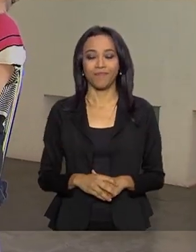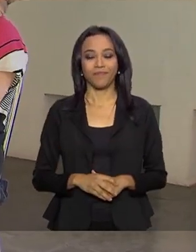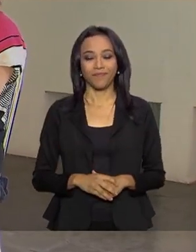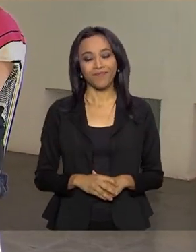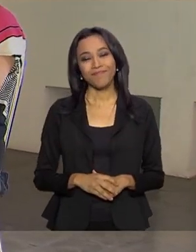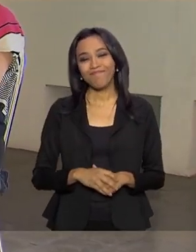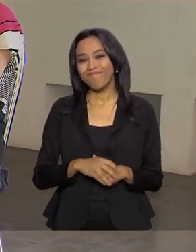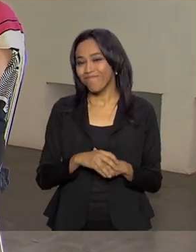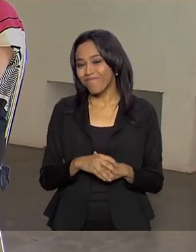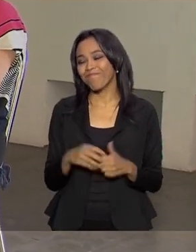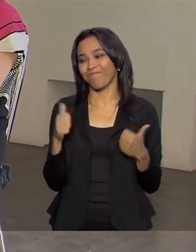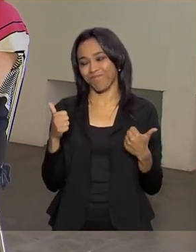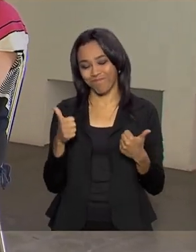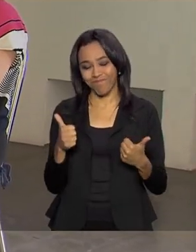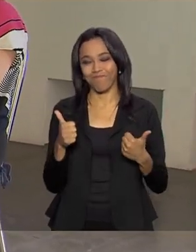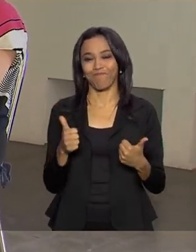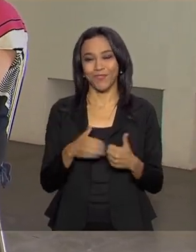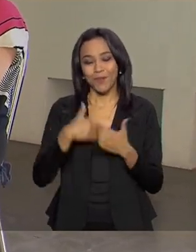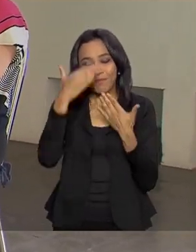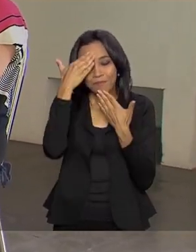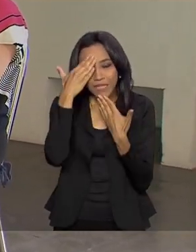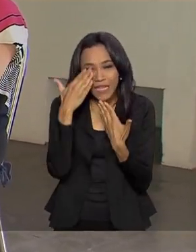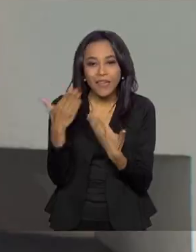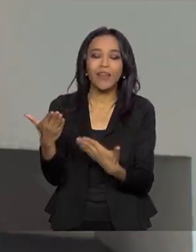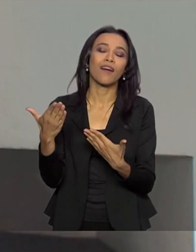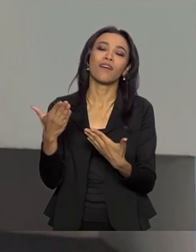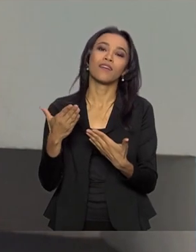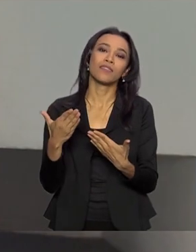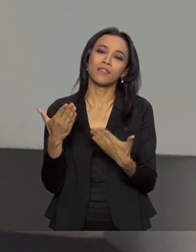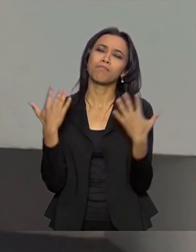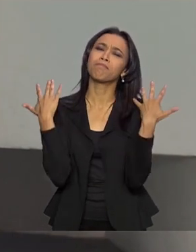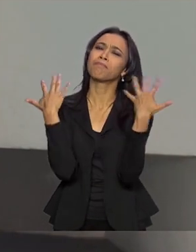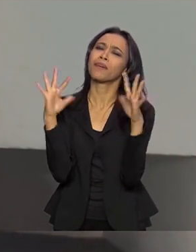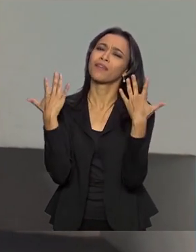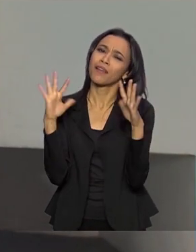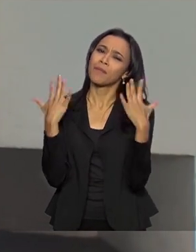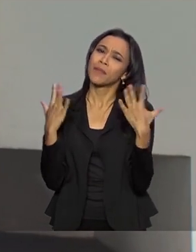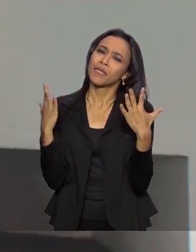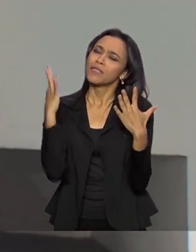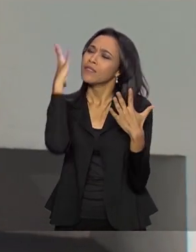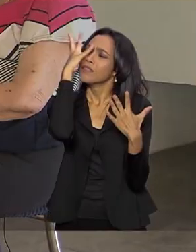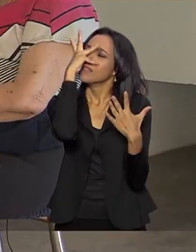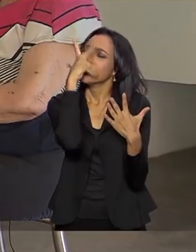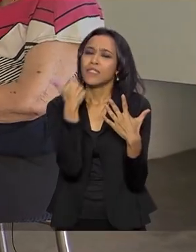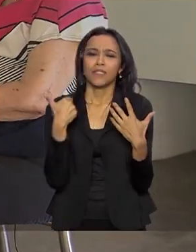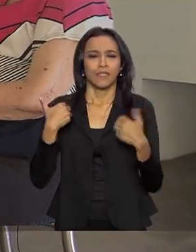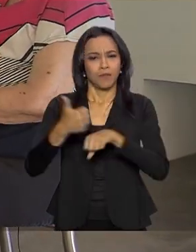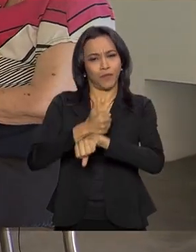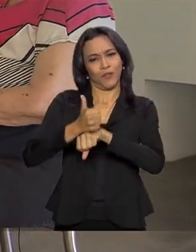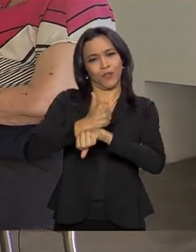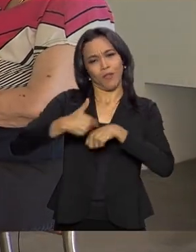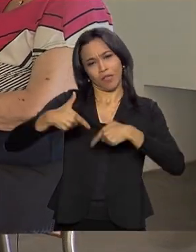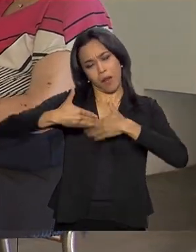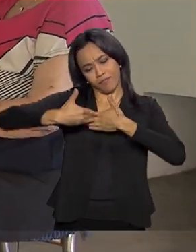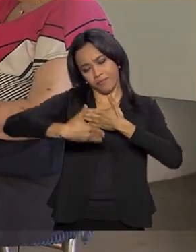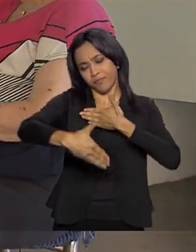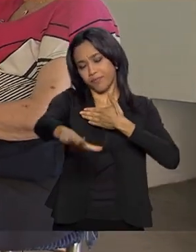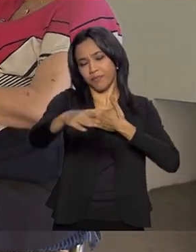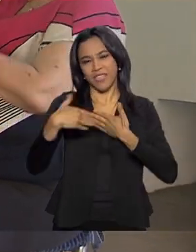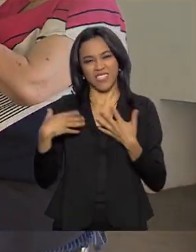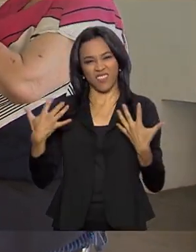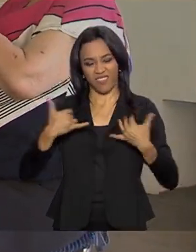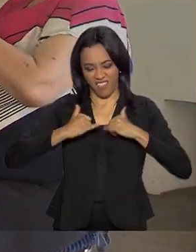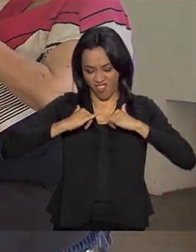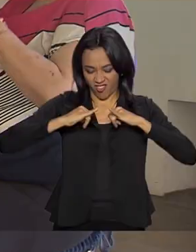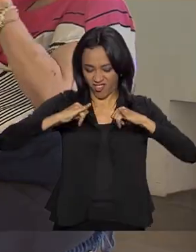muito bom, muito obrigada, viu? Muito parabéns por essa carreira linda e essa energia maravilhosa que você